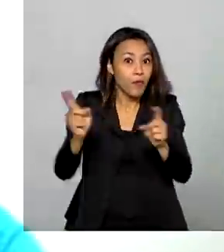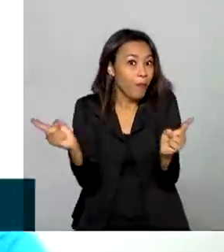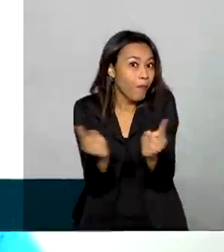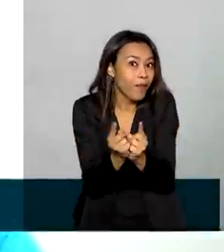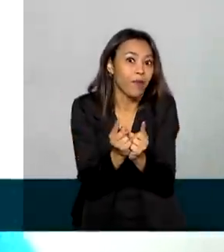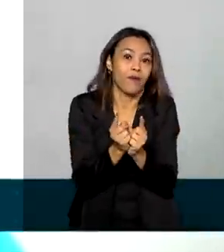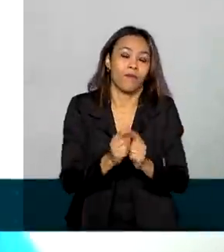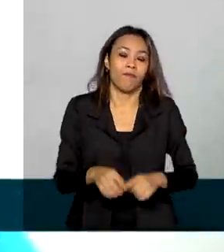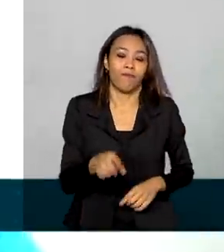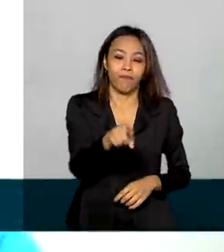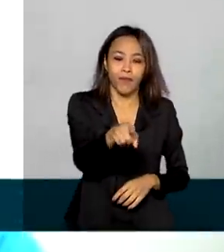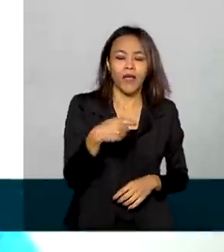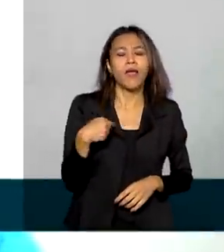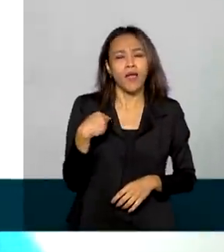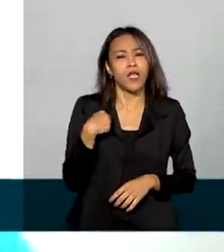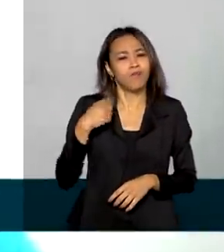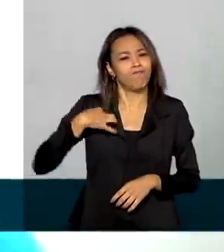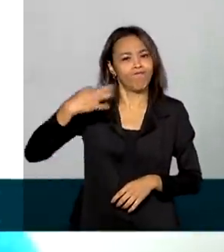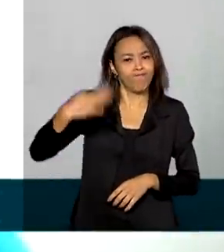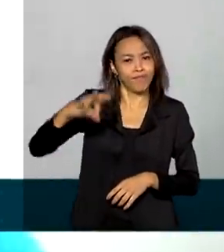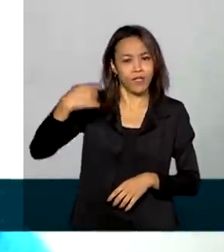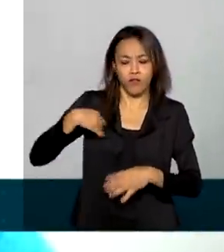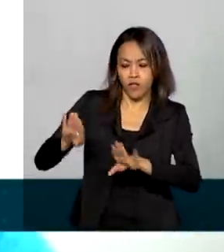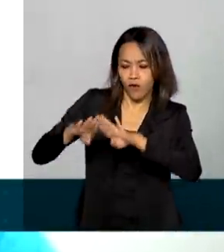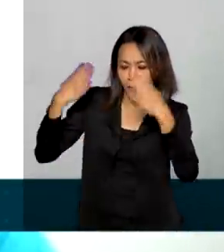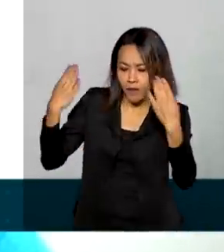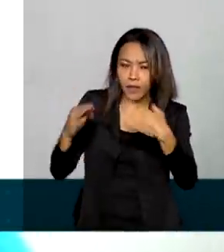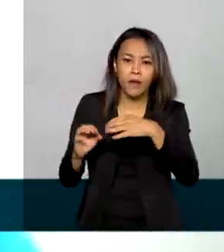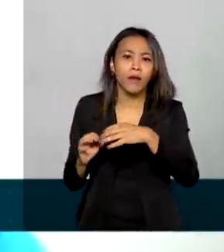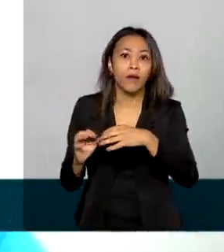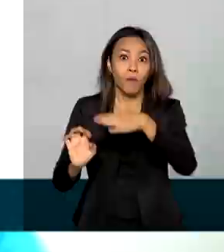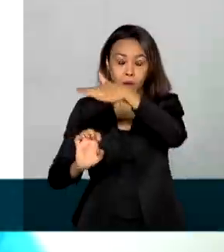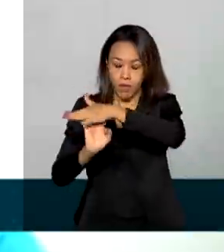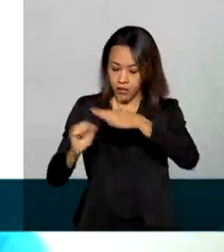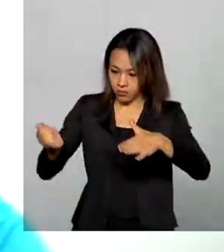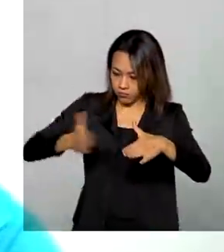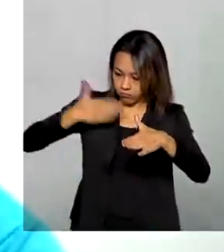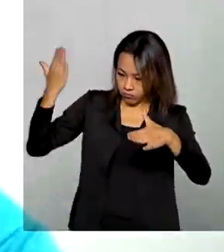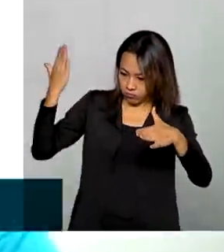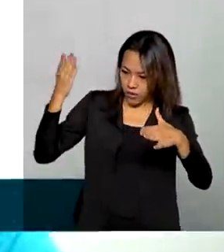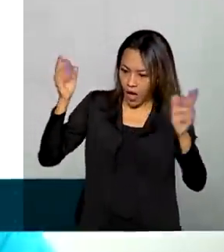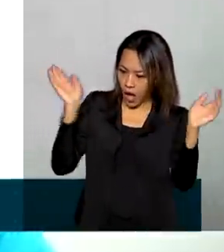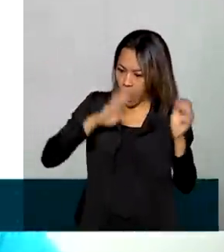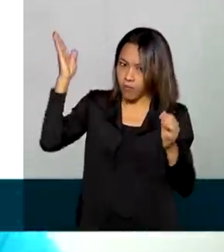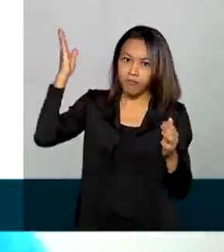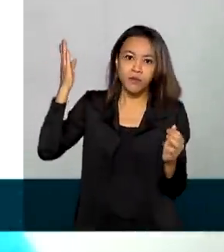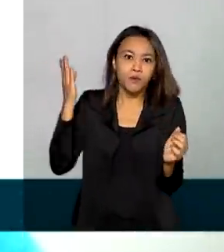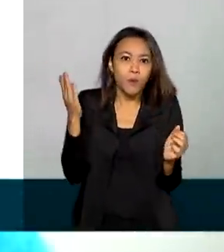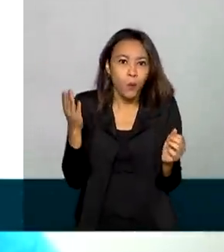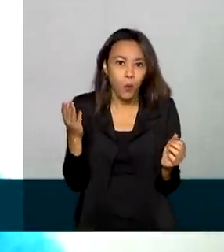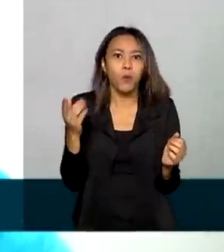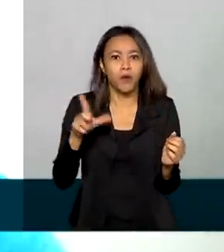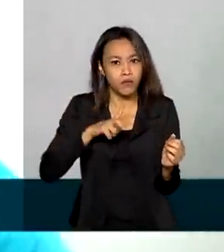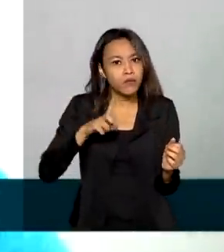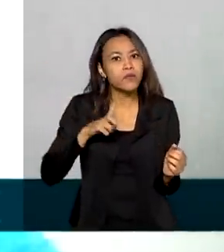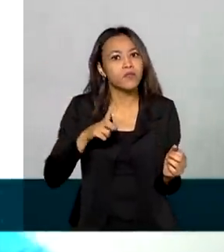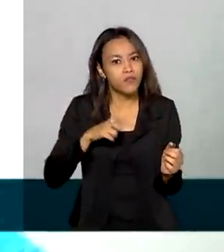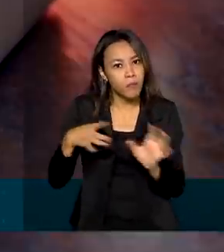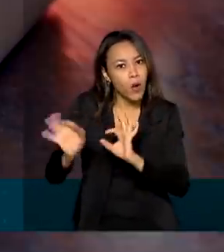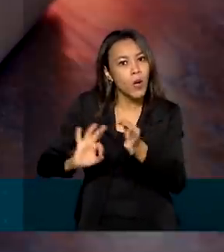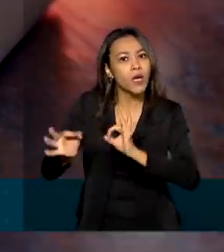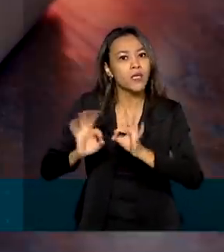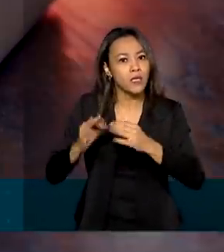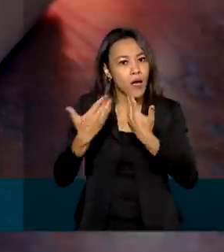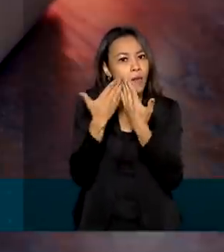antes e quando eu fui realmente, de fato, abrir foi uma surpresa para mim pela rapidez e facilidade que eu tive para realizar essa